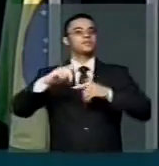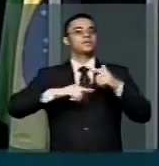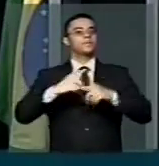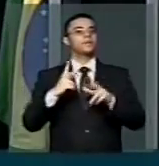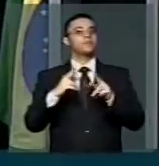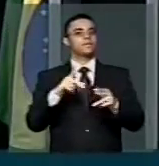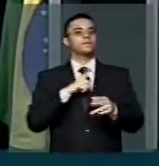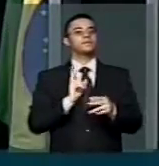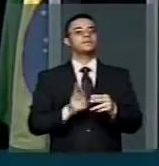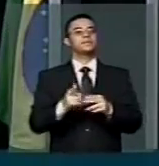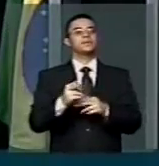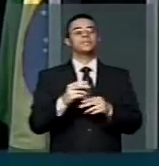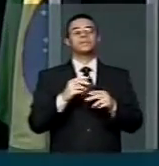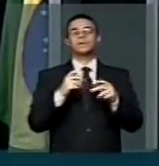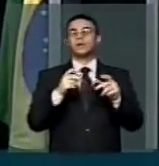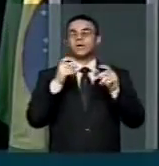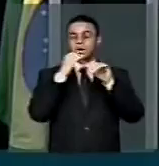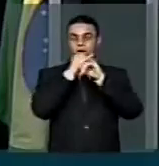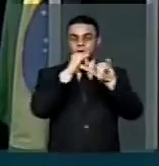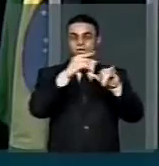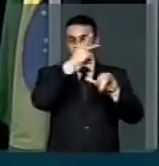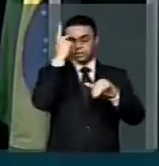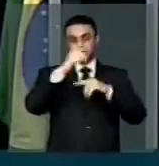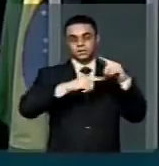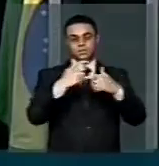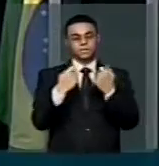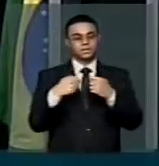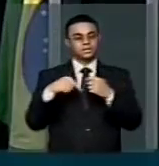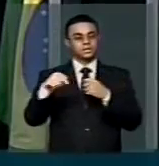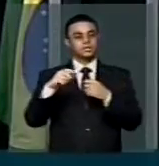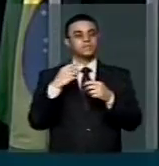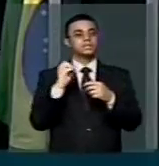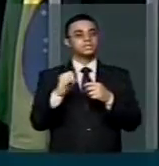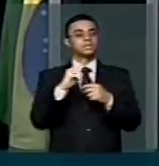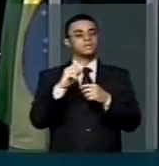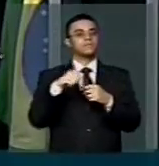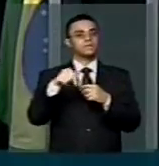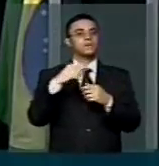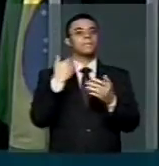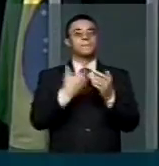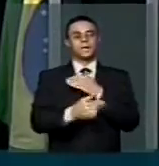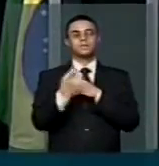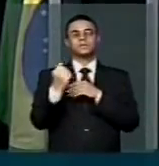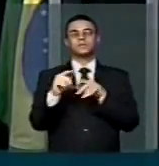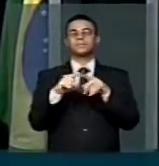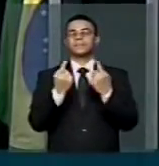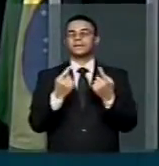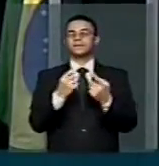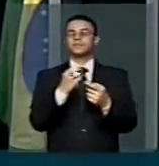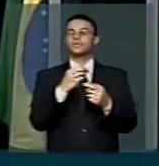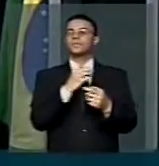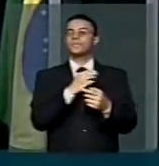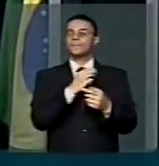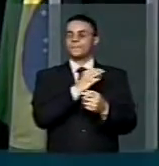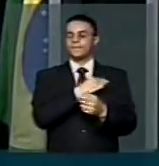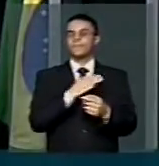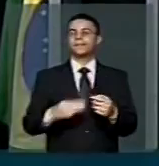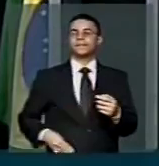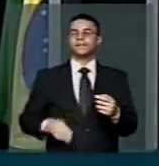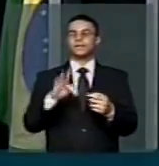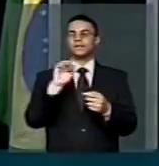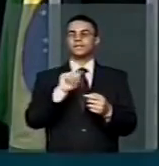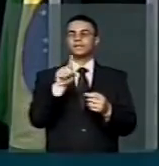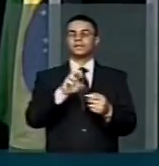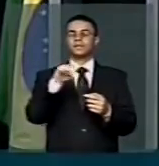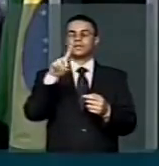sempre, para alertar ao trabalhador que ele tem que ir, senão ele vai perder esse dinheiro. E o ministro da Fazenda, segundo diz a